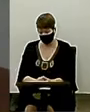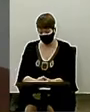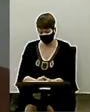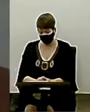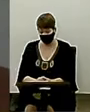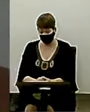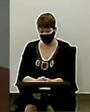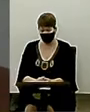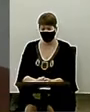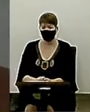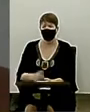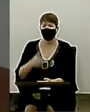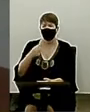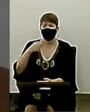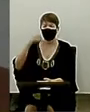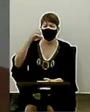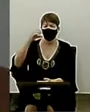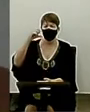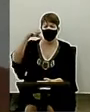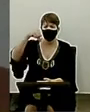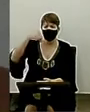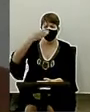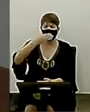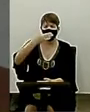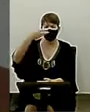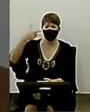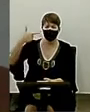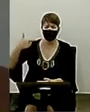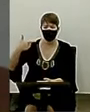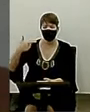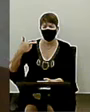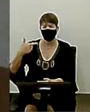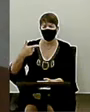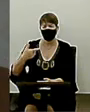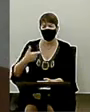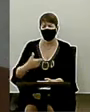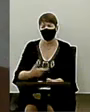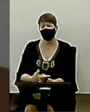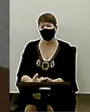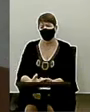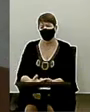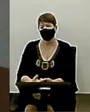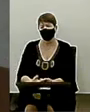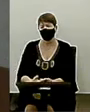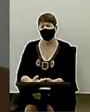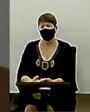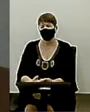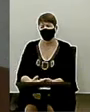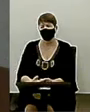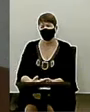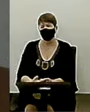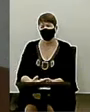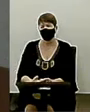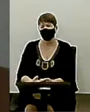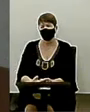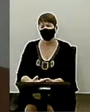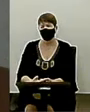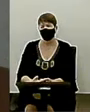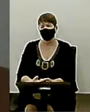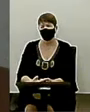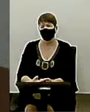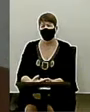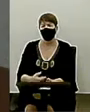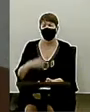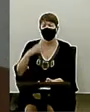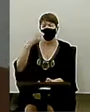Em 1942, Valdemar Rose foi em direção à Nova Glória. Ele foi a cavalo, saindo de Séries.